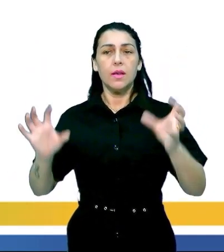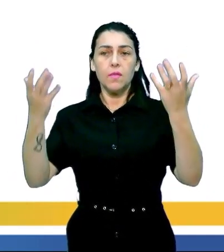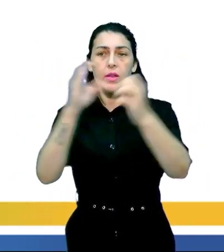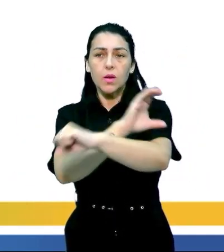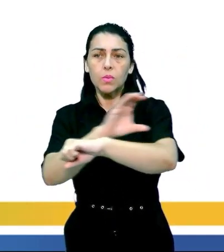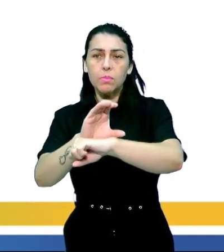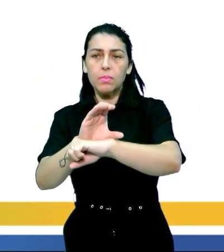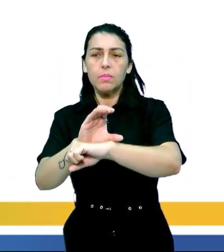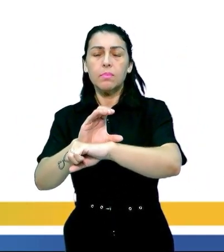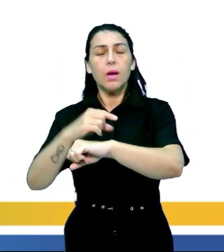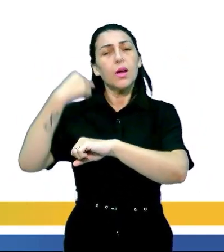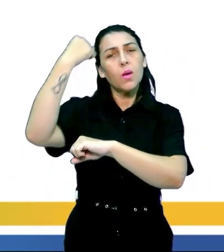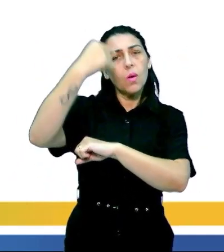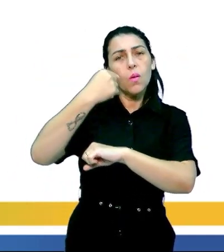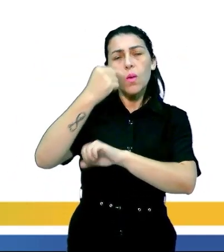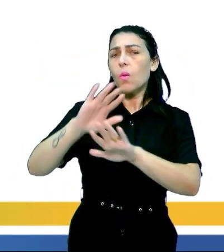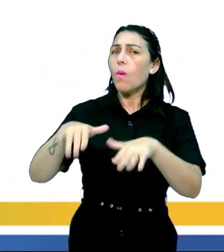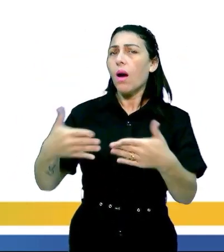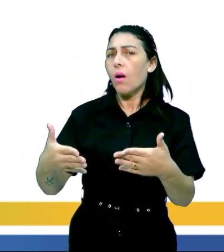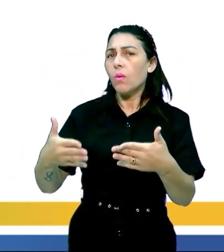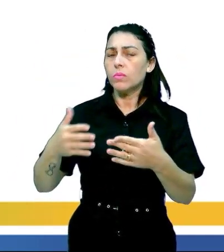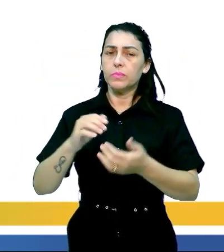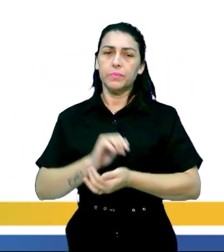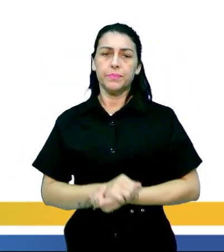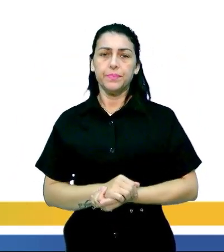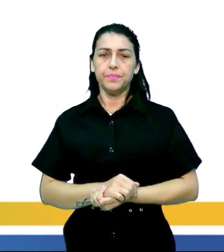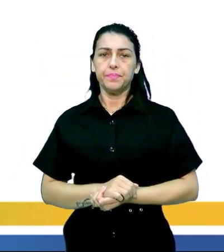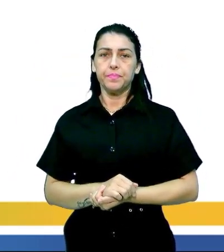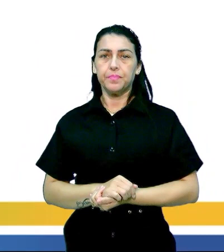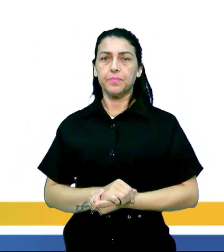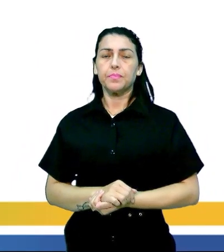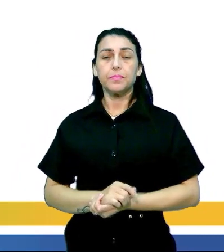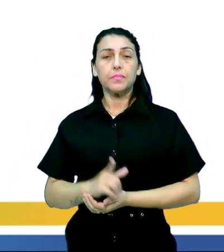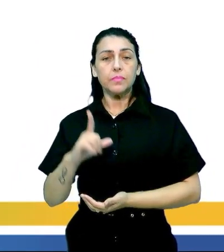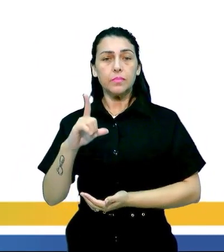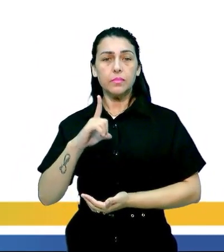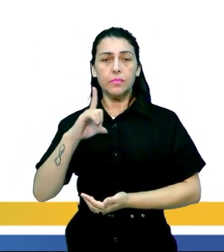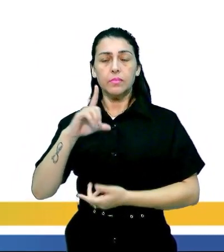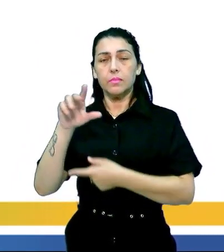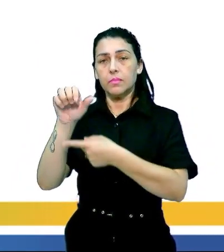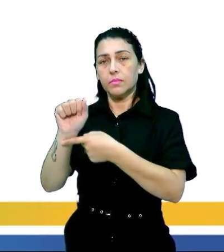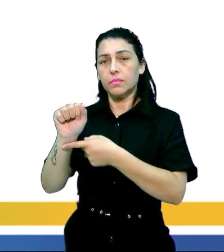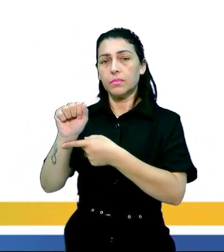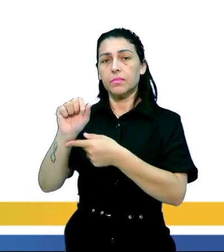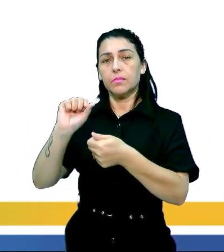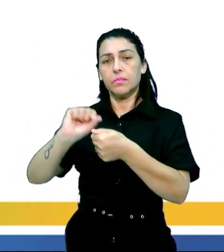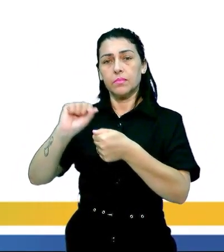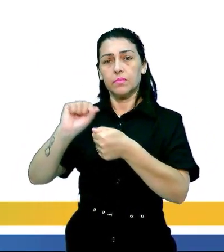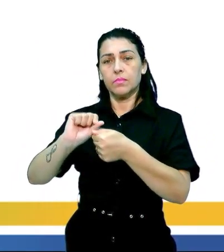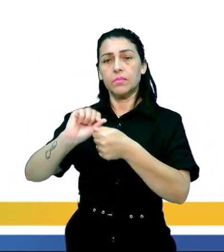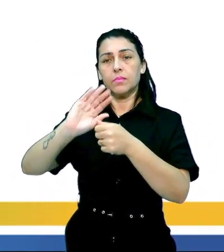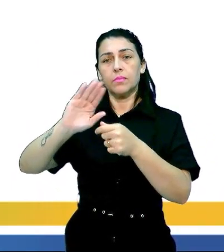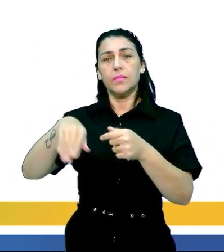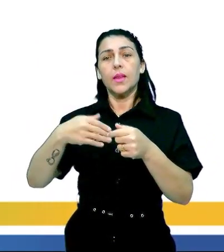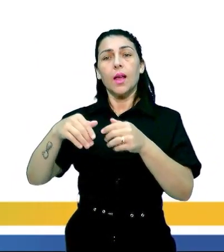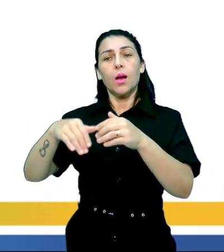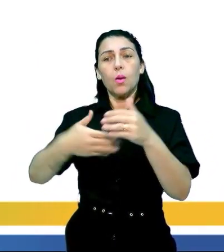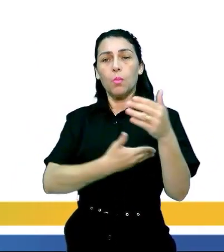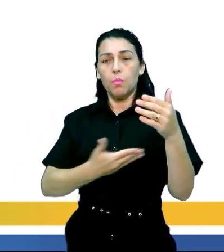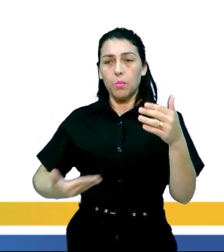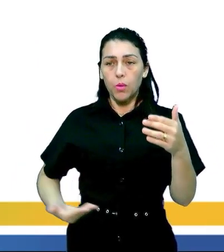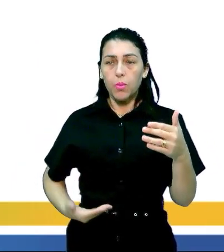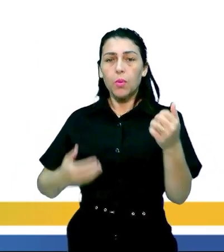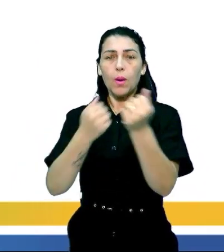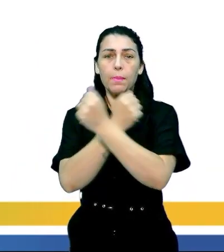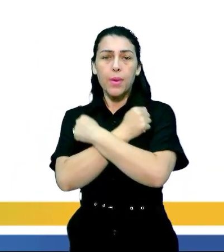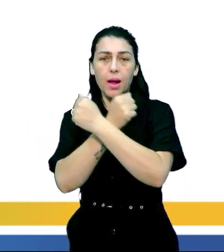típico da cultura espanhola são aí tem alternativas né realização do cortejo público autoreira e o abraço